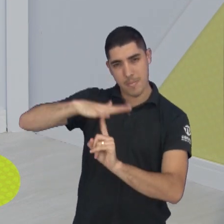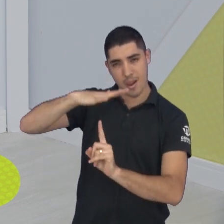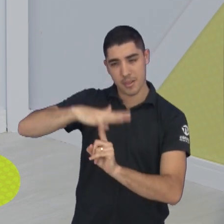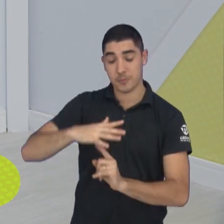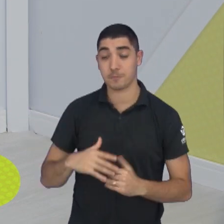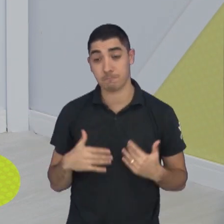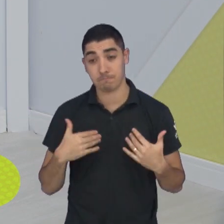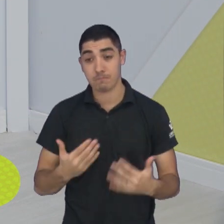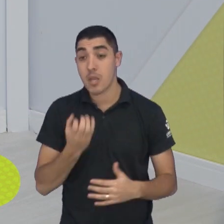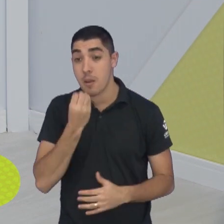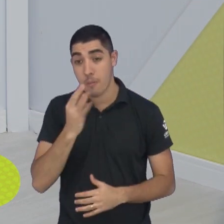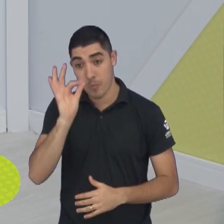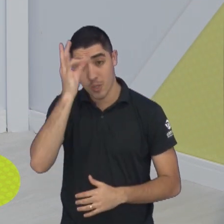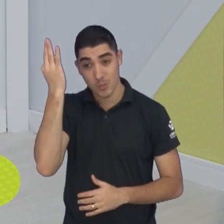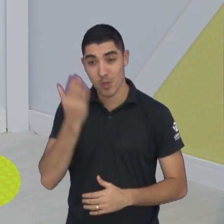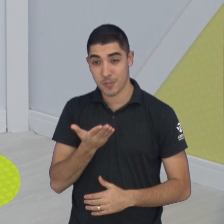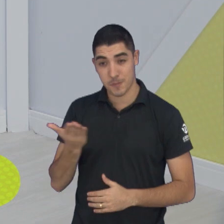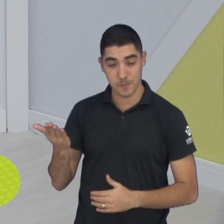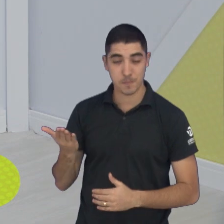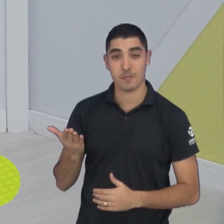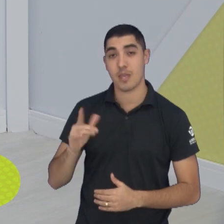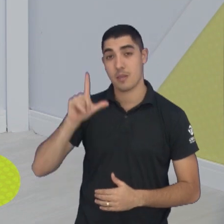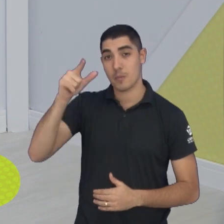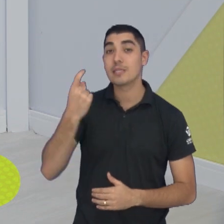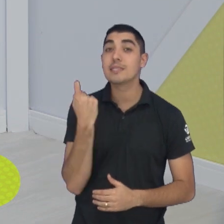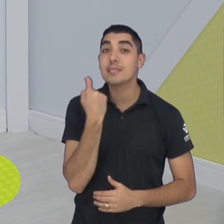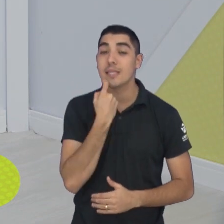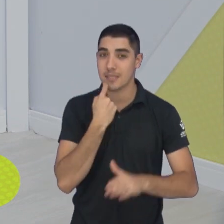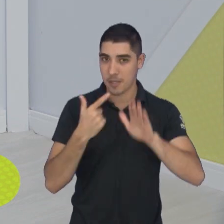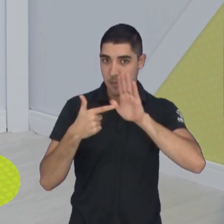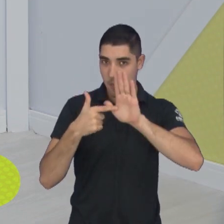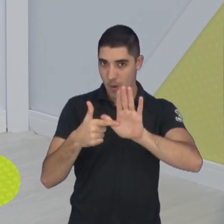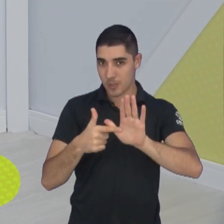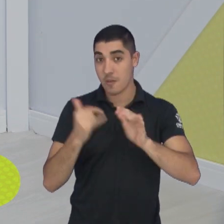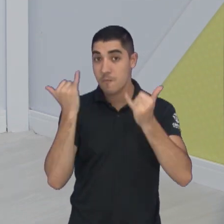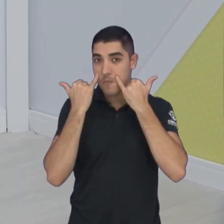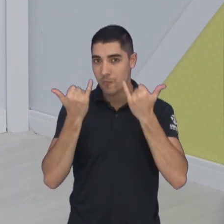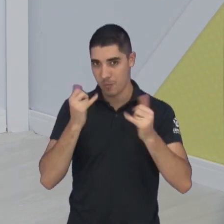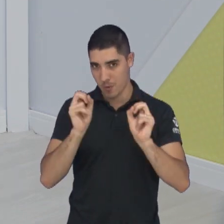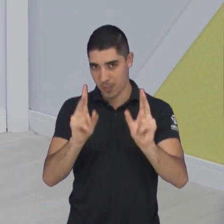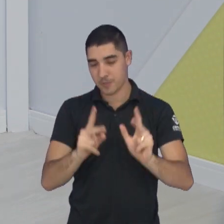sucesso para as meninas, sorte para as meninas, sexta-feira a gente traz os detalhes também, tá certo? a gente vai para o primeiro intervalo do dia